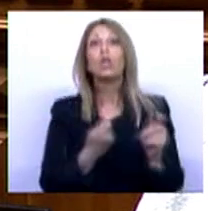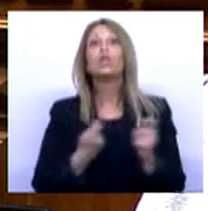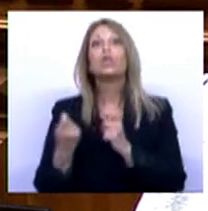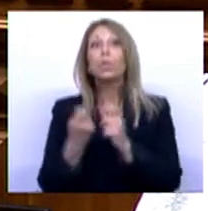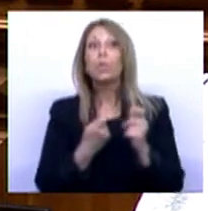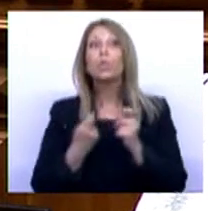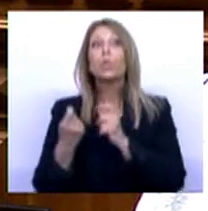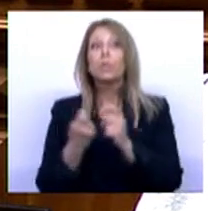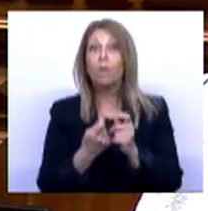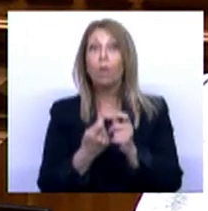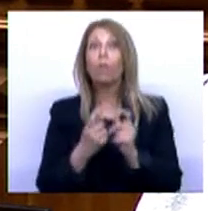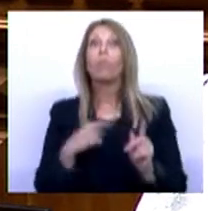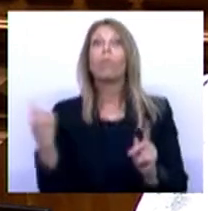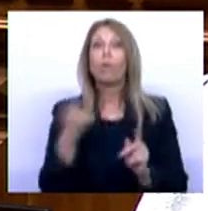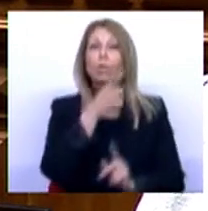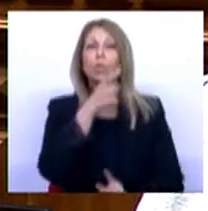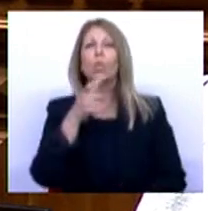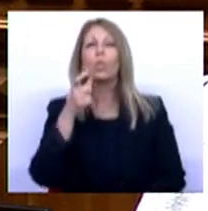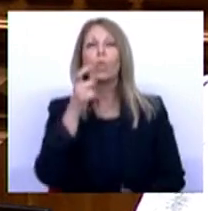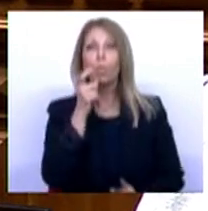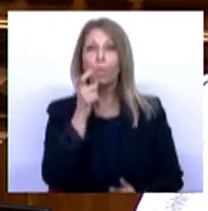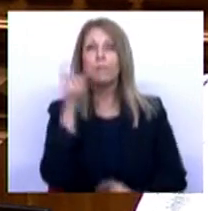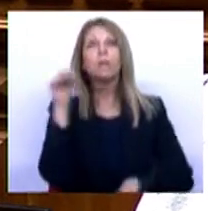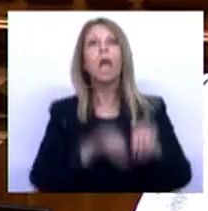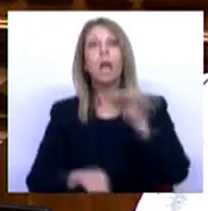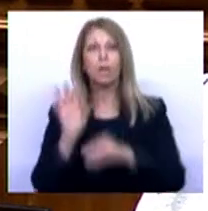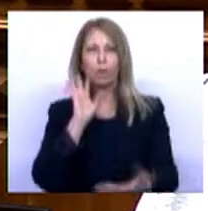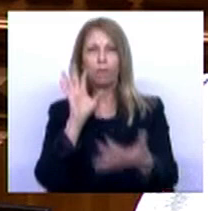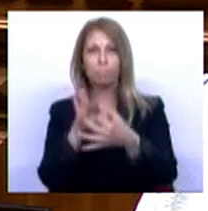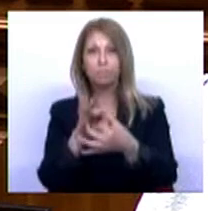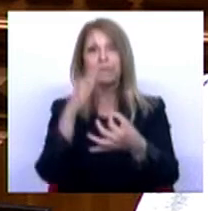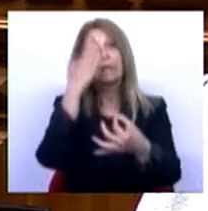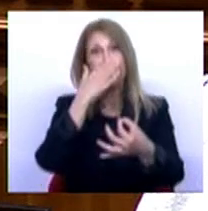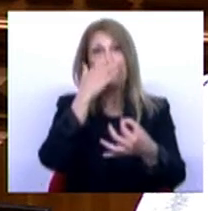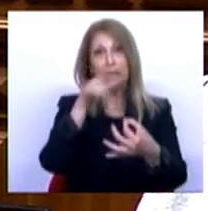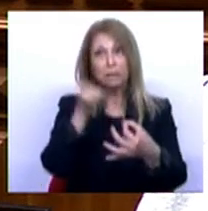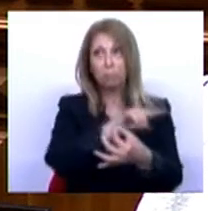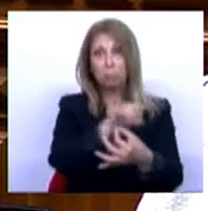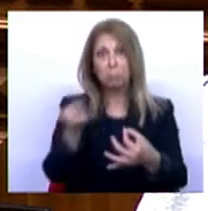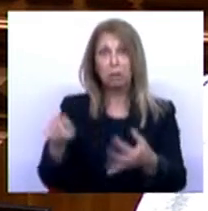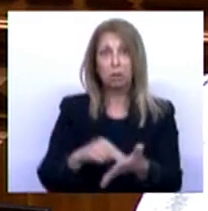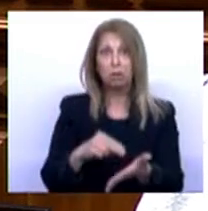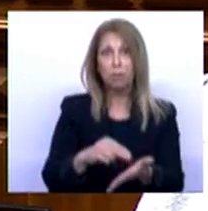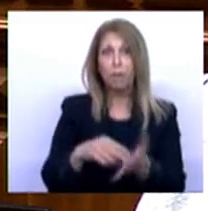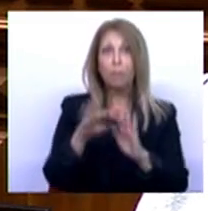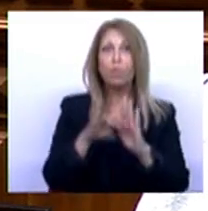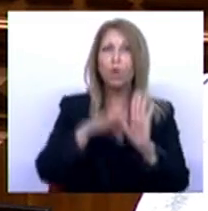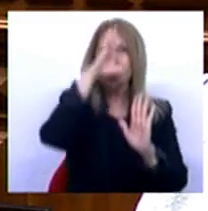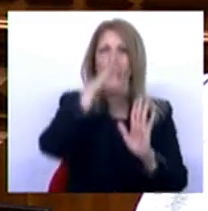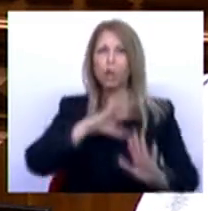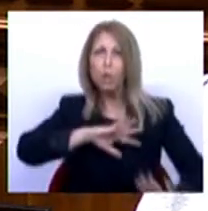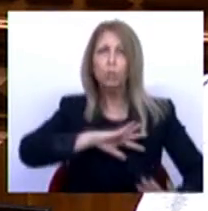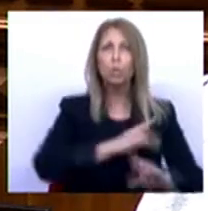do nosso compromisso eleitoral. E se esperavam que este programa do Governo fosse outra coisa